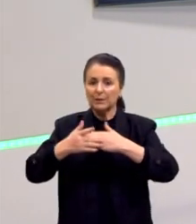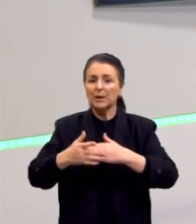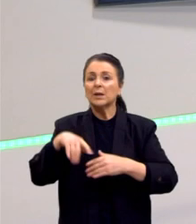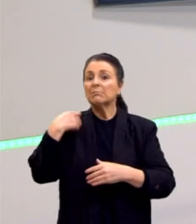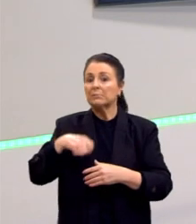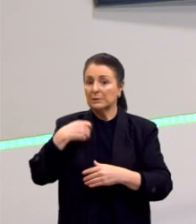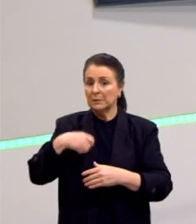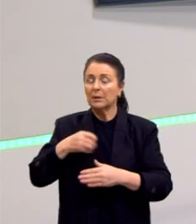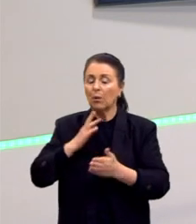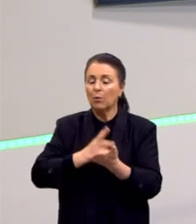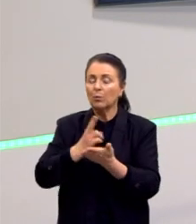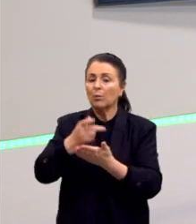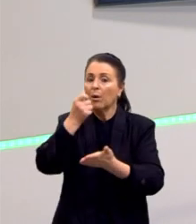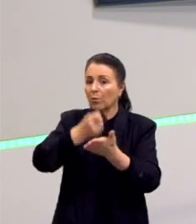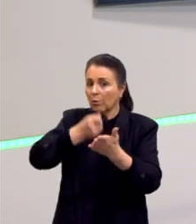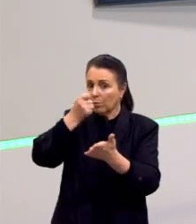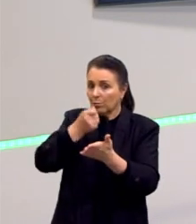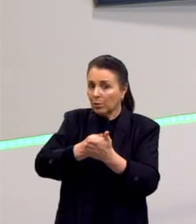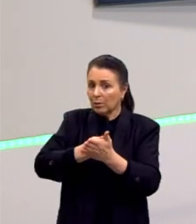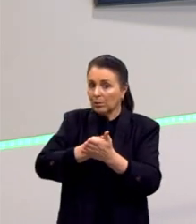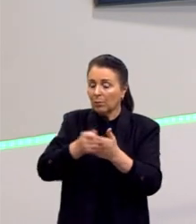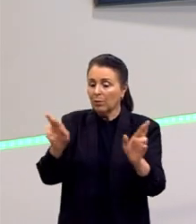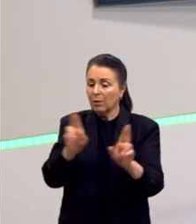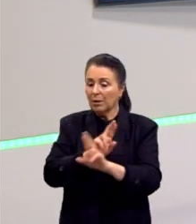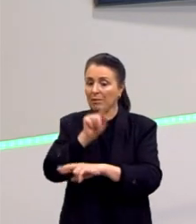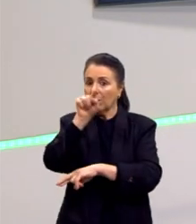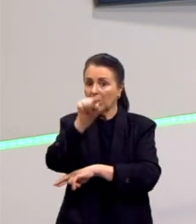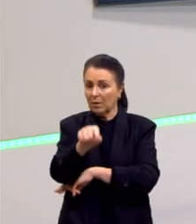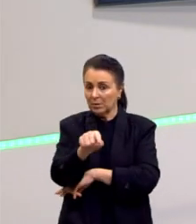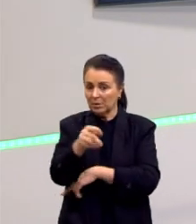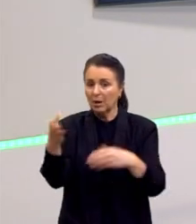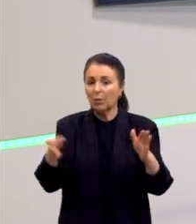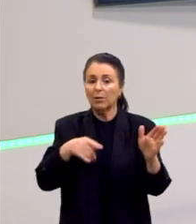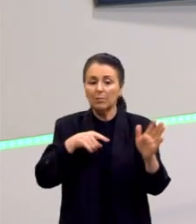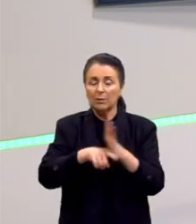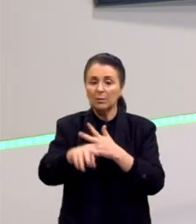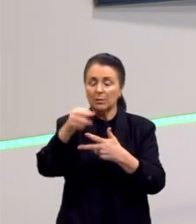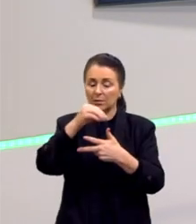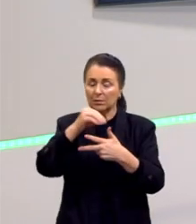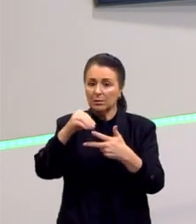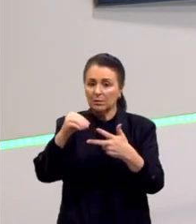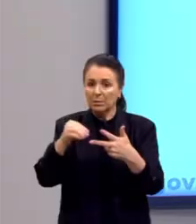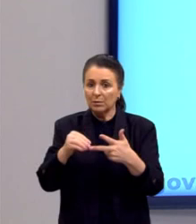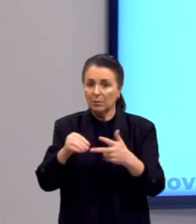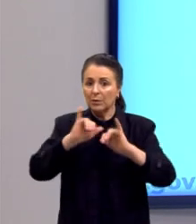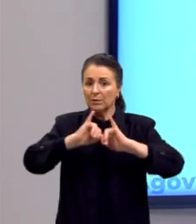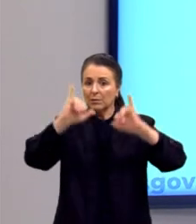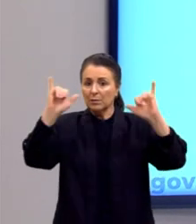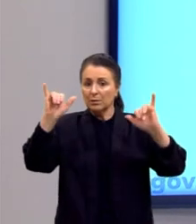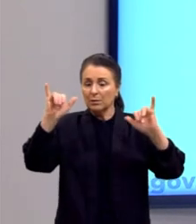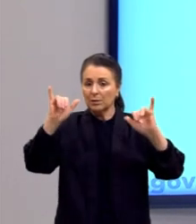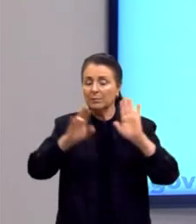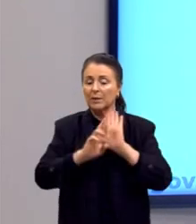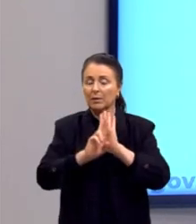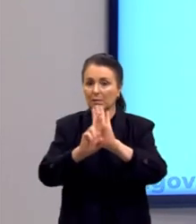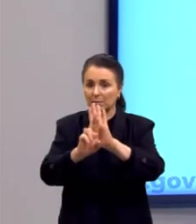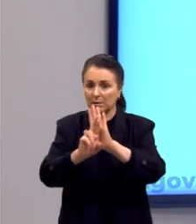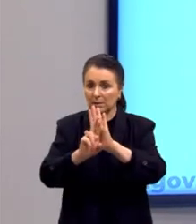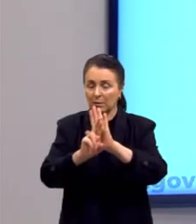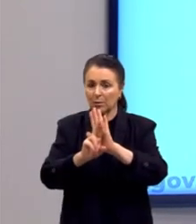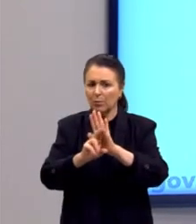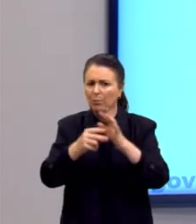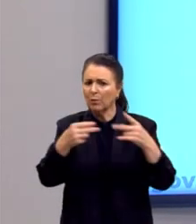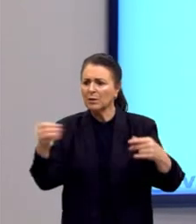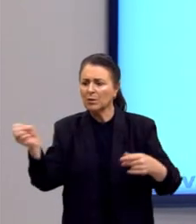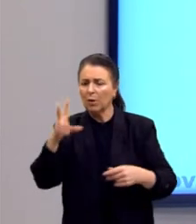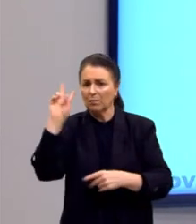necessidade de continuarmos lutando em relação a isso. Vamos para as nossas questões do Enem. A Declaração Universal representa um fato novo